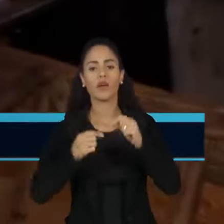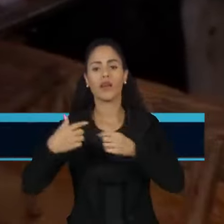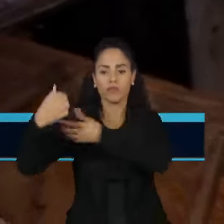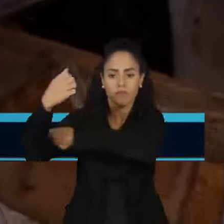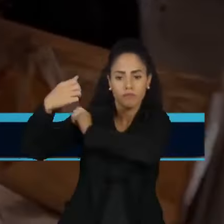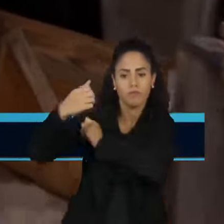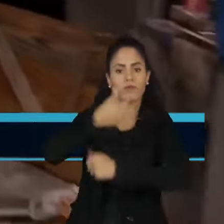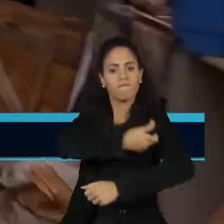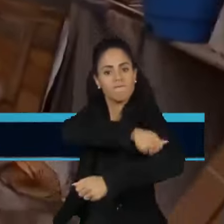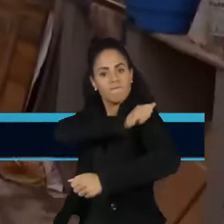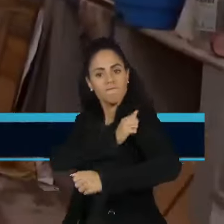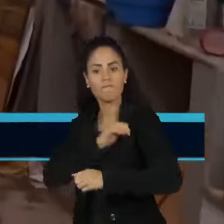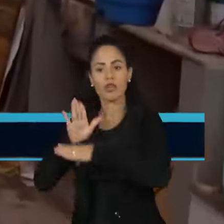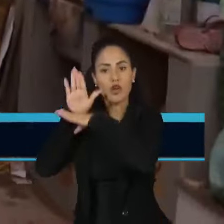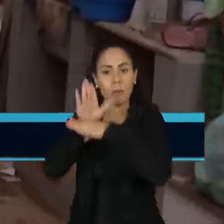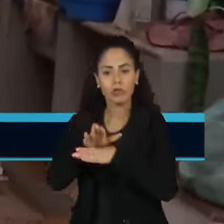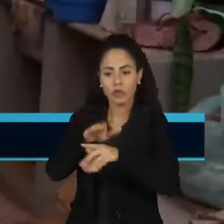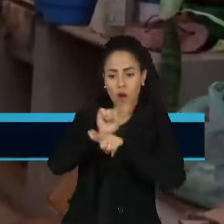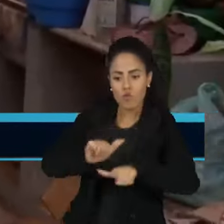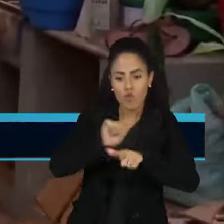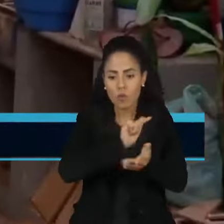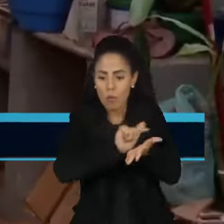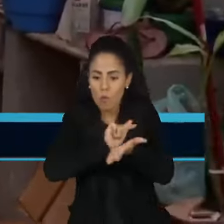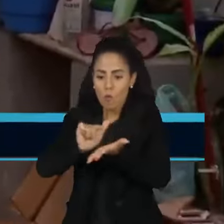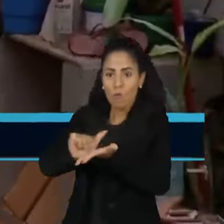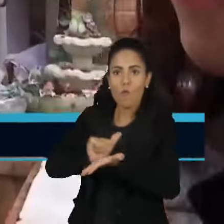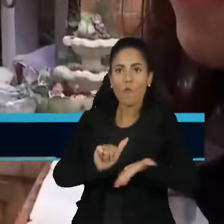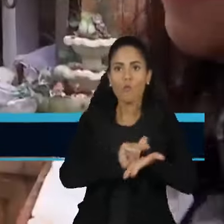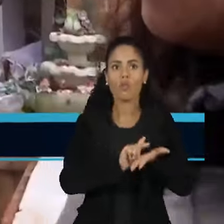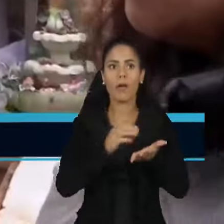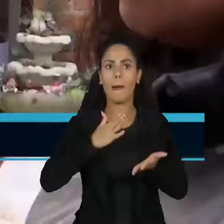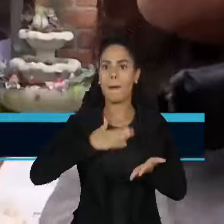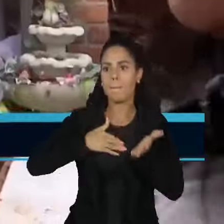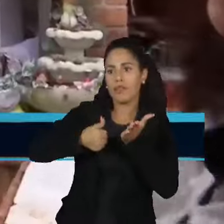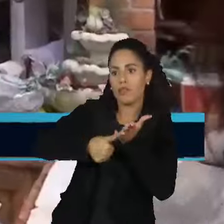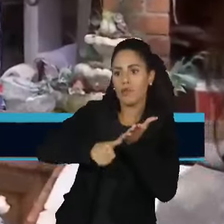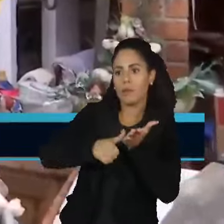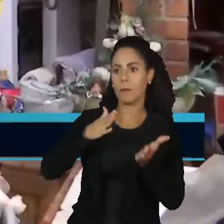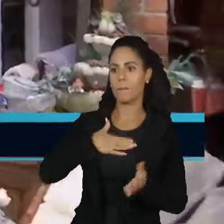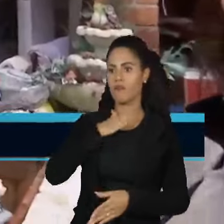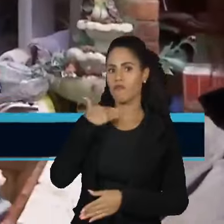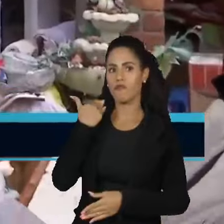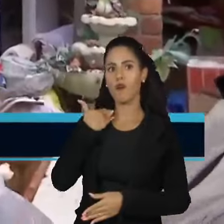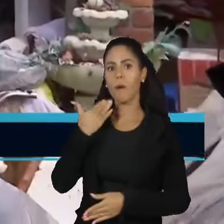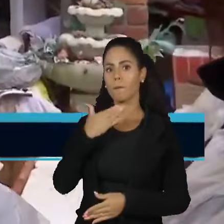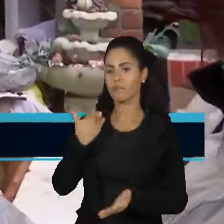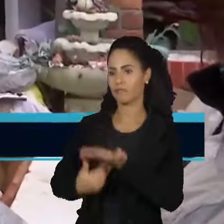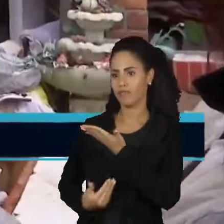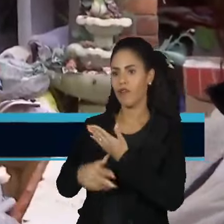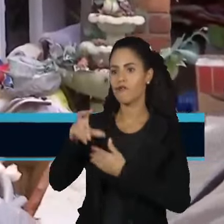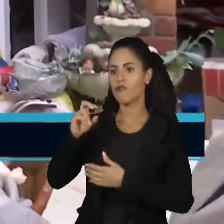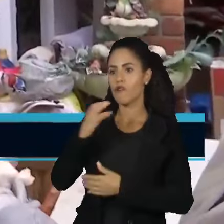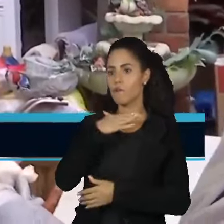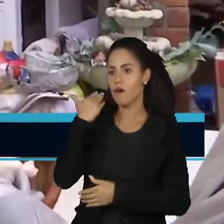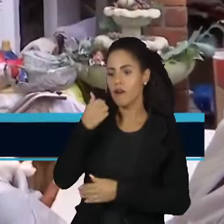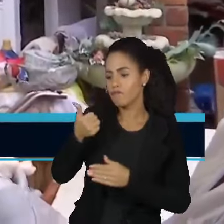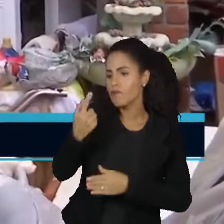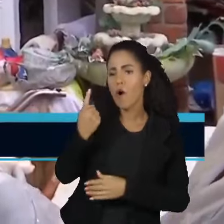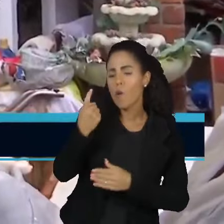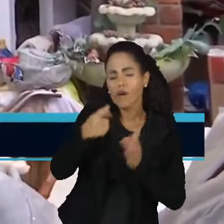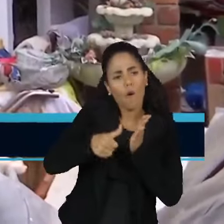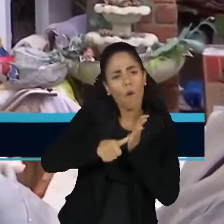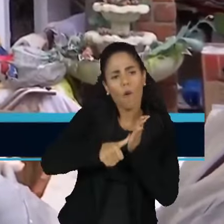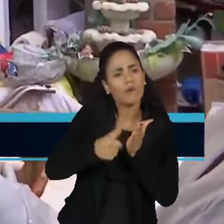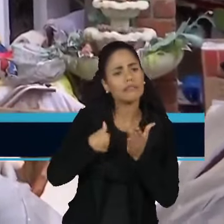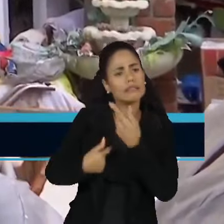as mangas na faxina. Todos os documentos da minha avó que faleceu recentemente, isso aqui é a única coisa que eu tenho dos documentos dela, das coisas